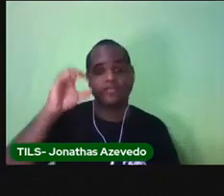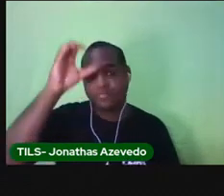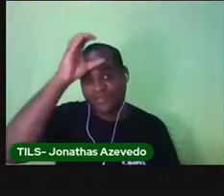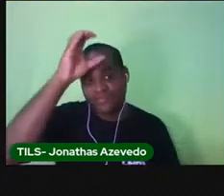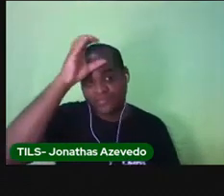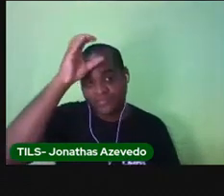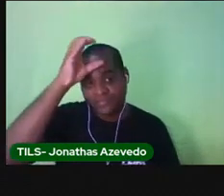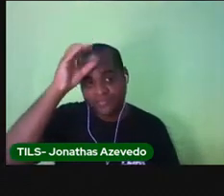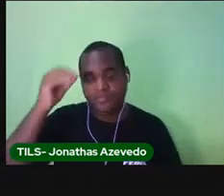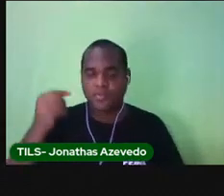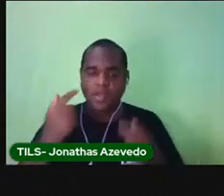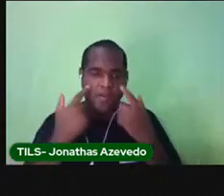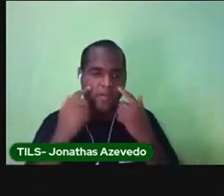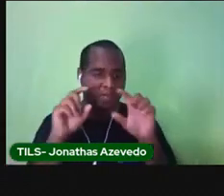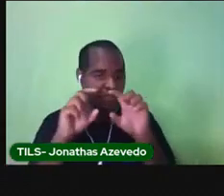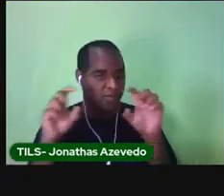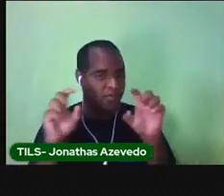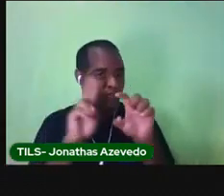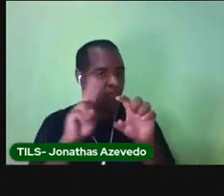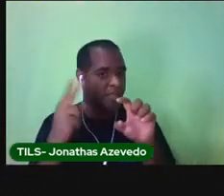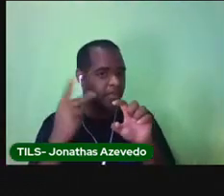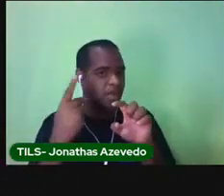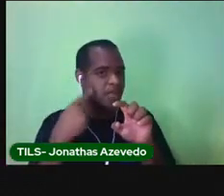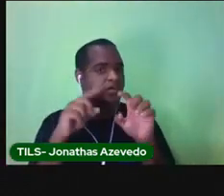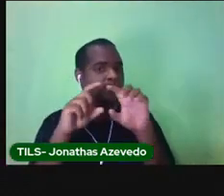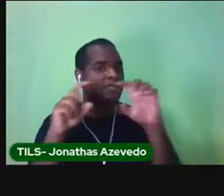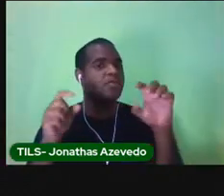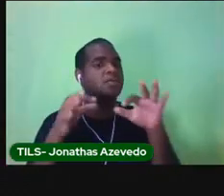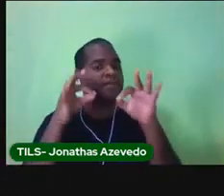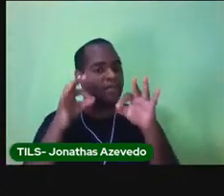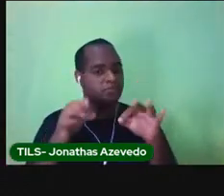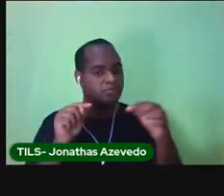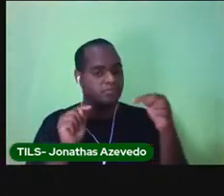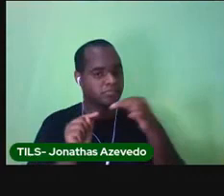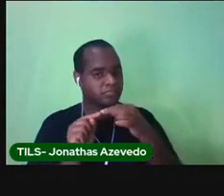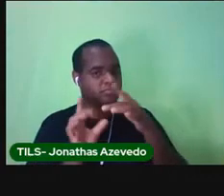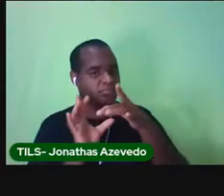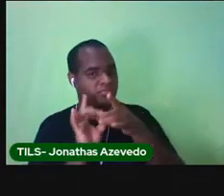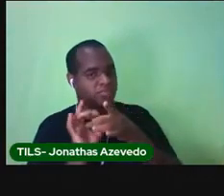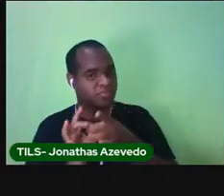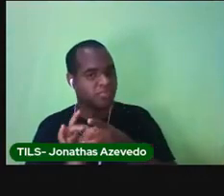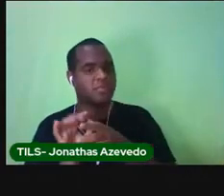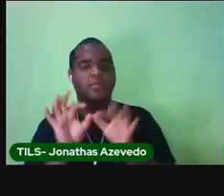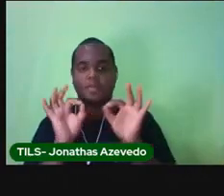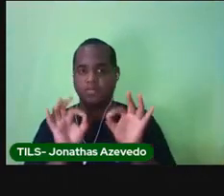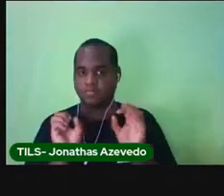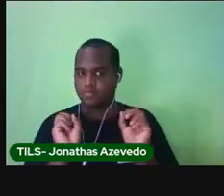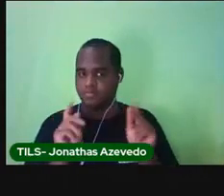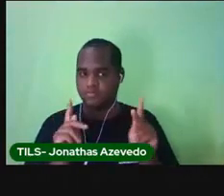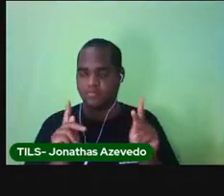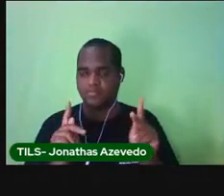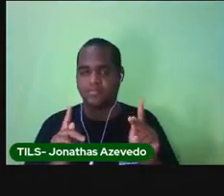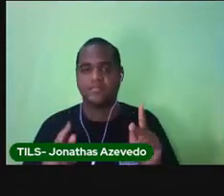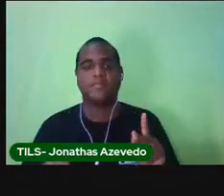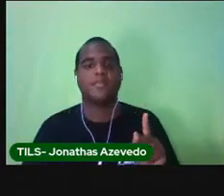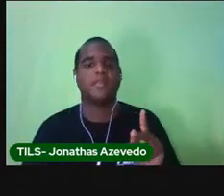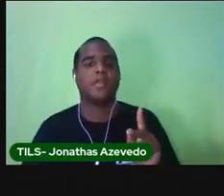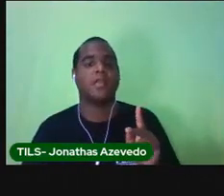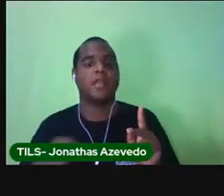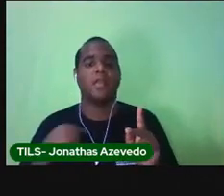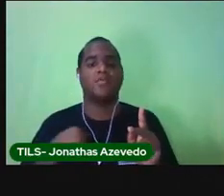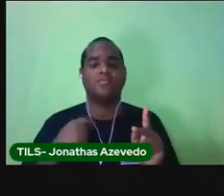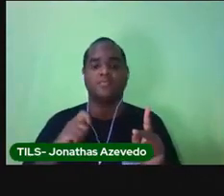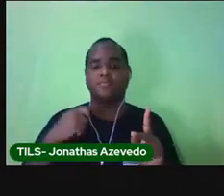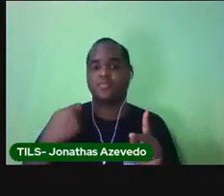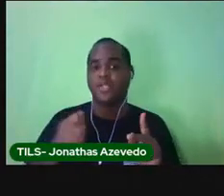Procura o nome lá em cima, certinho e completa. Eu sou o quê